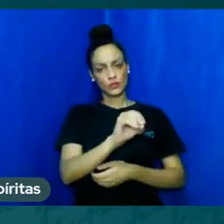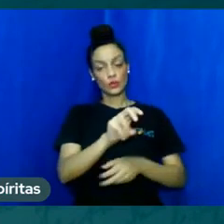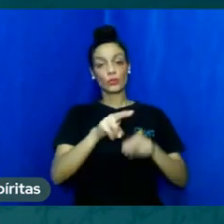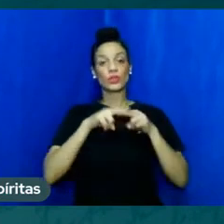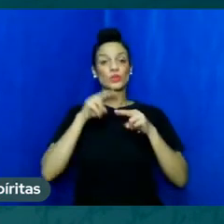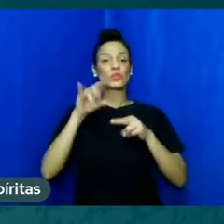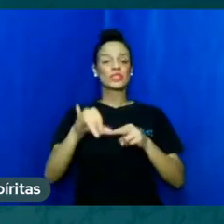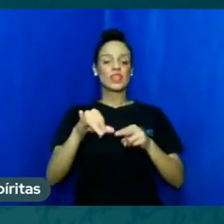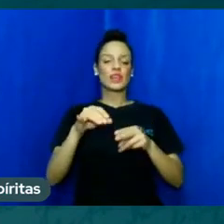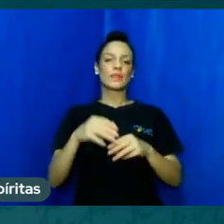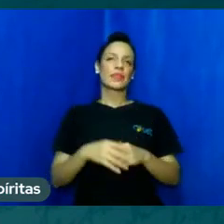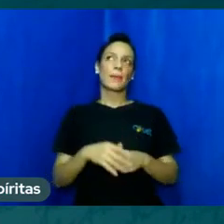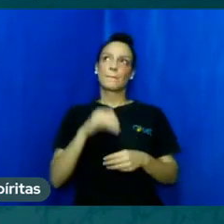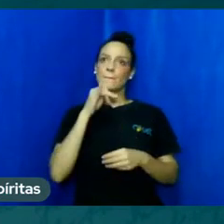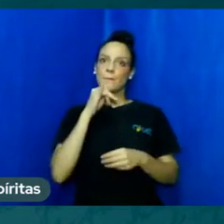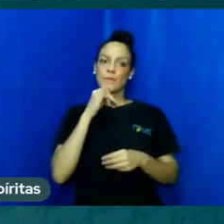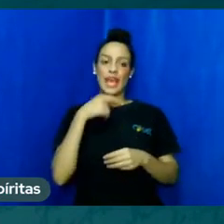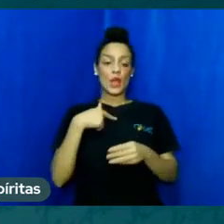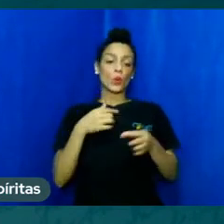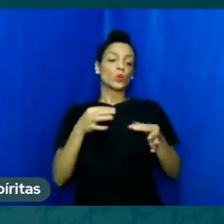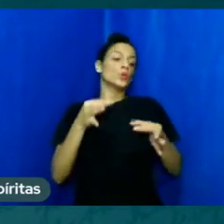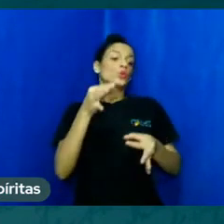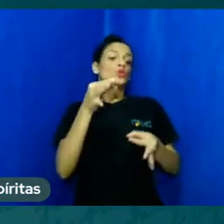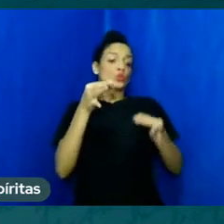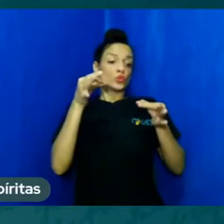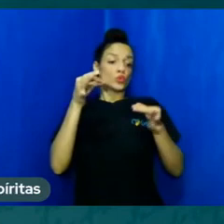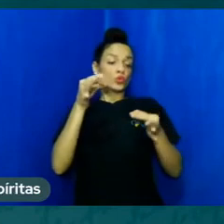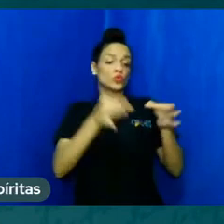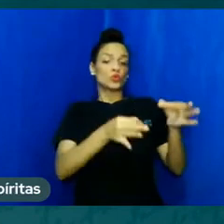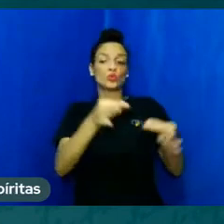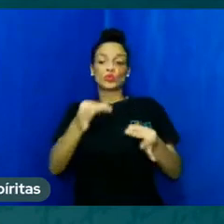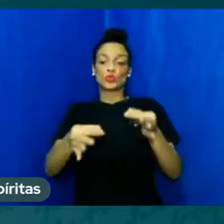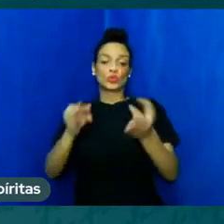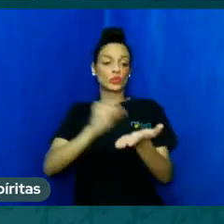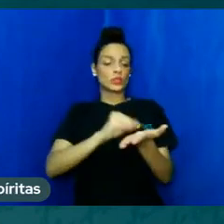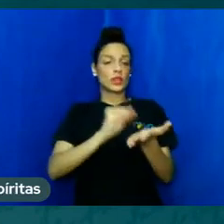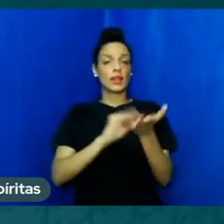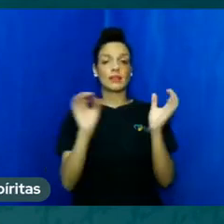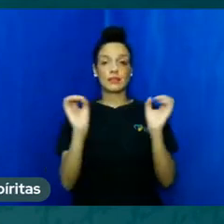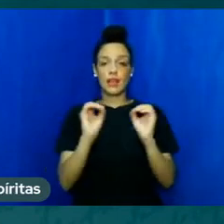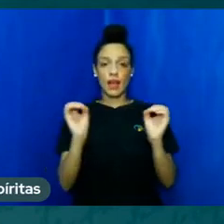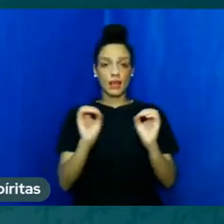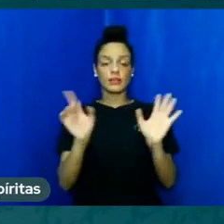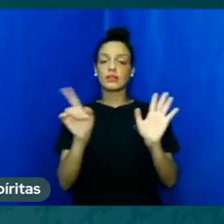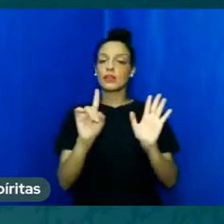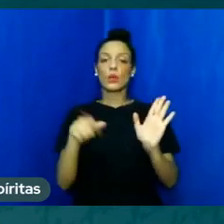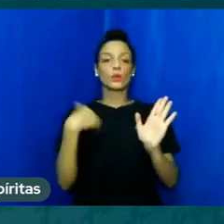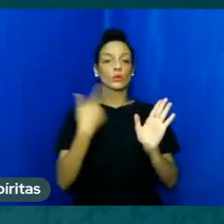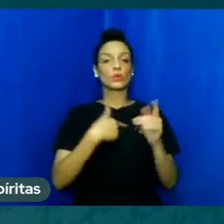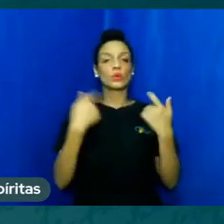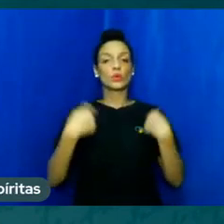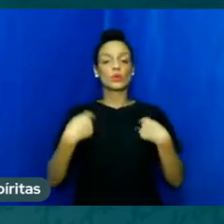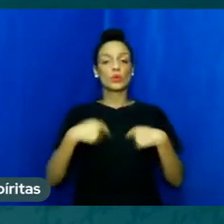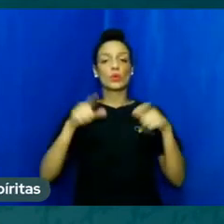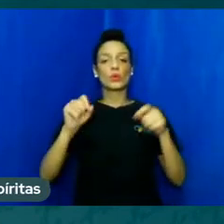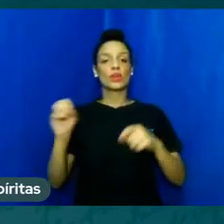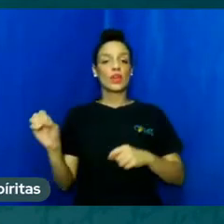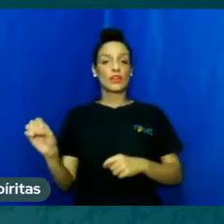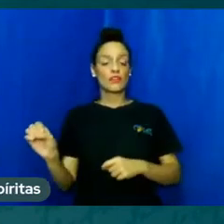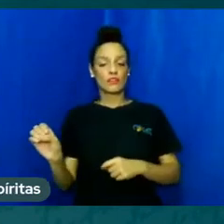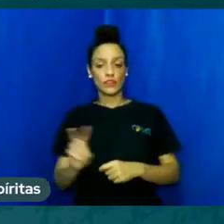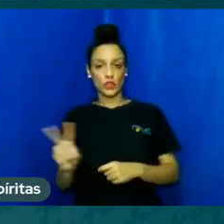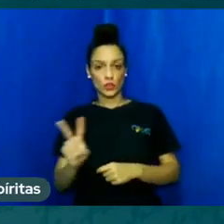a injustiça sem ser injusto é transformar esse aceitar que é uma virtude negativa em uma virtude ativa